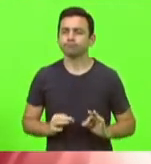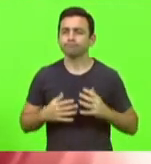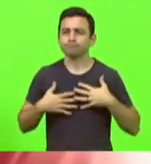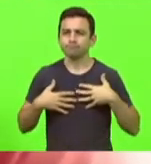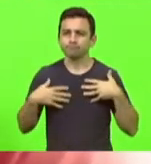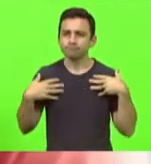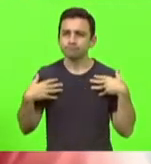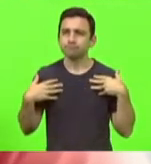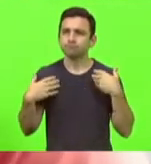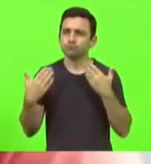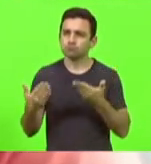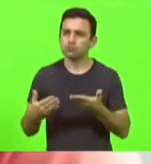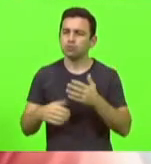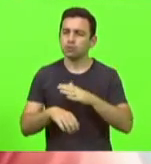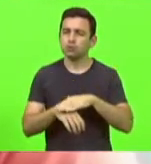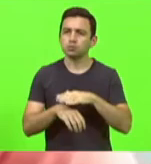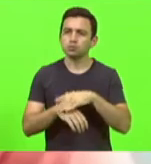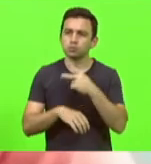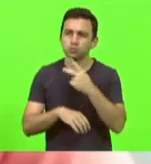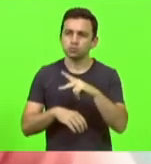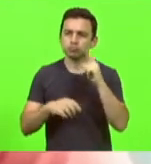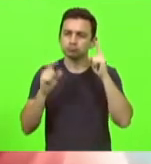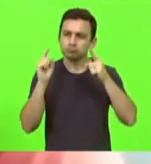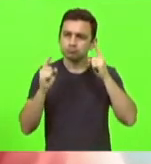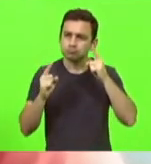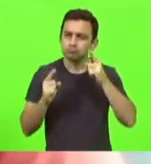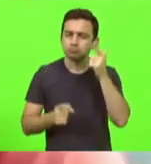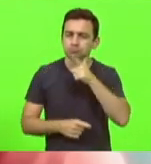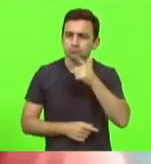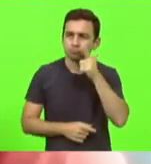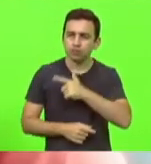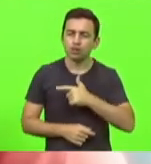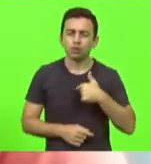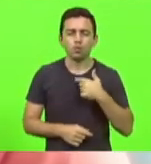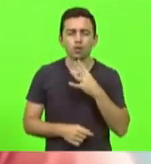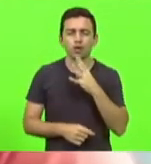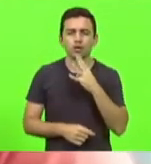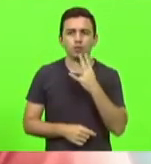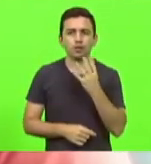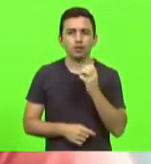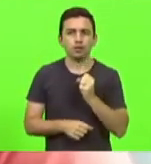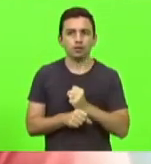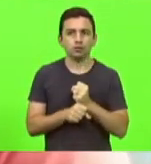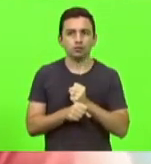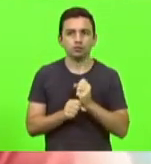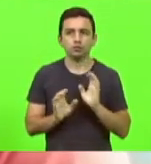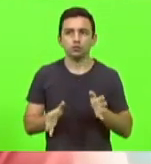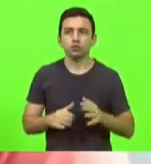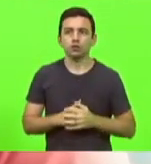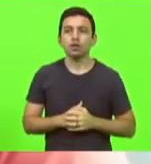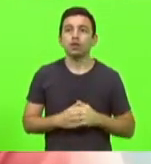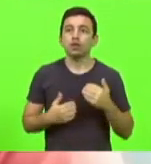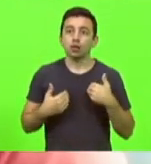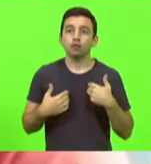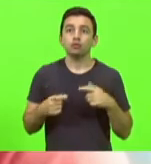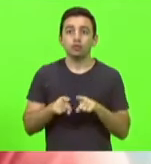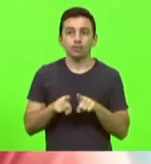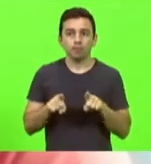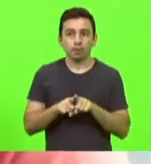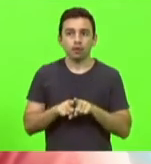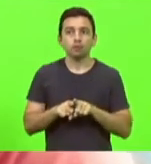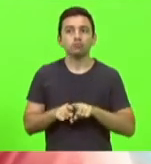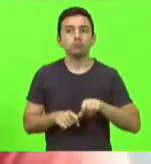como você fará a sua gestão. Ele conhece há quase 40 anos. Agora, quero dizer uma coisa. Me quer me juntar ao protesto da